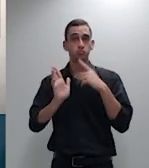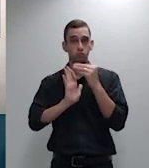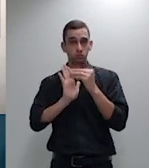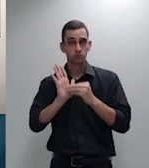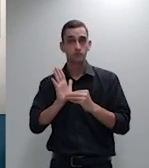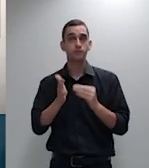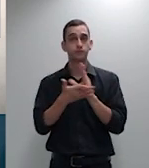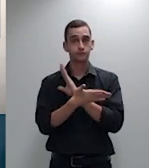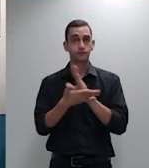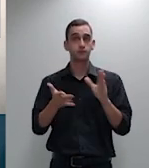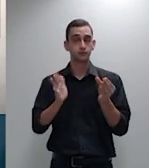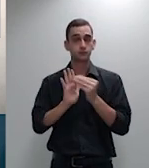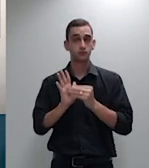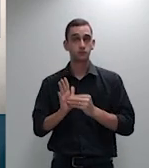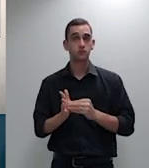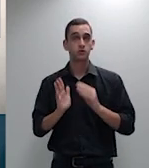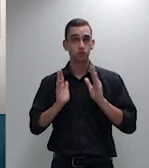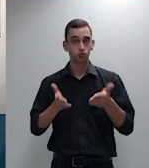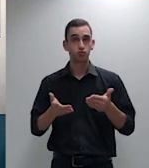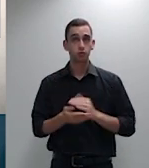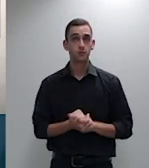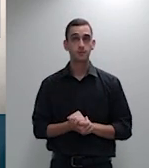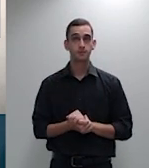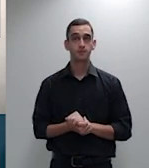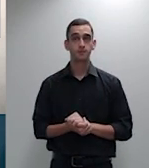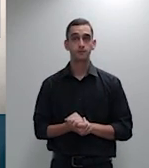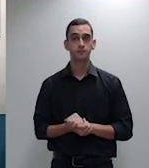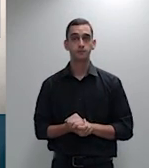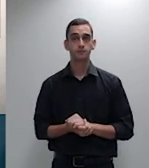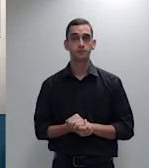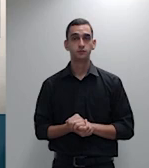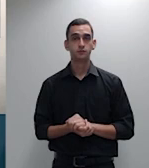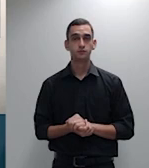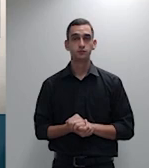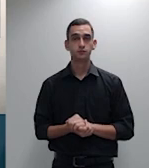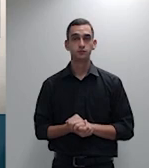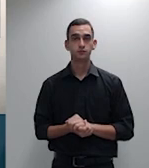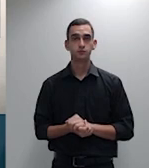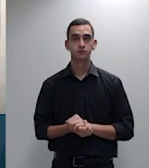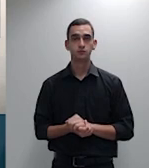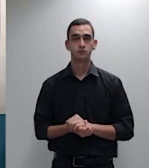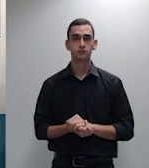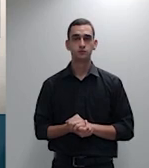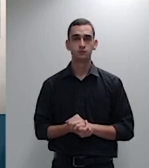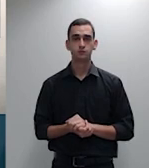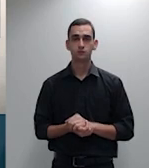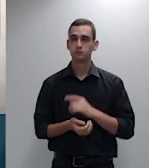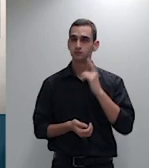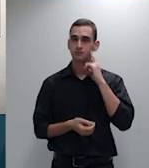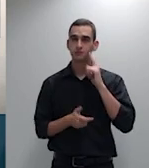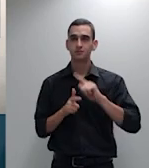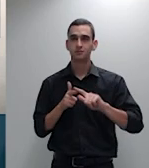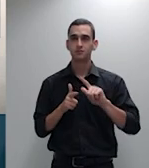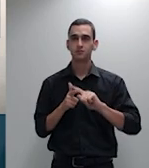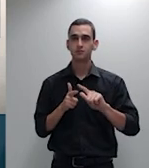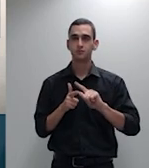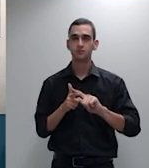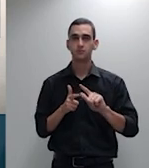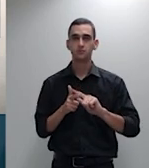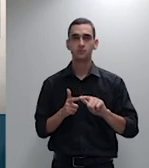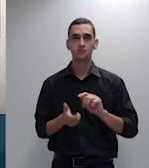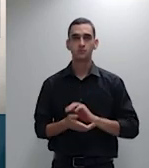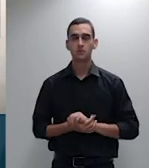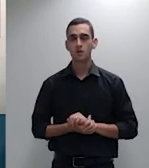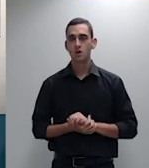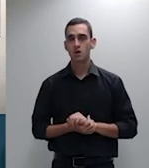é que é iluminar os efeitos de segunda e terceira ordem das possíveis soluções ponto é já foi apontado